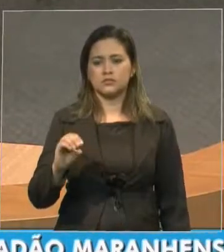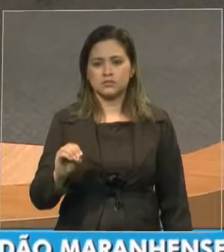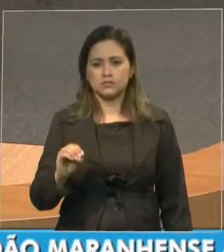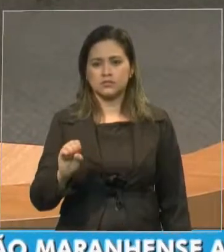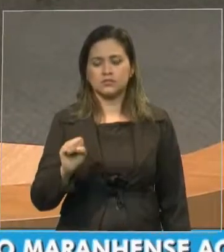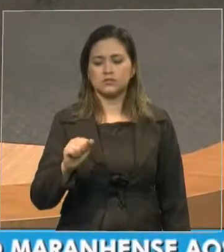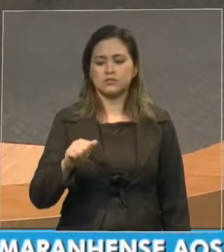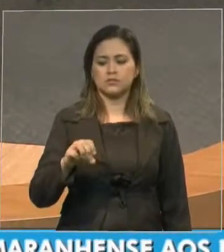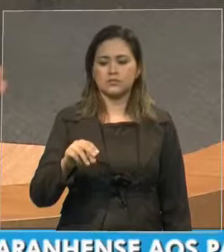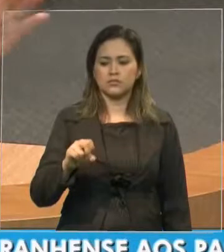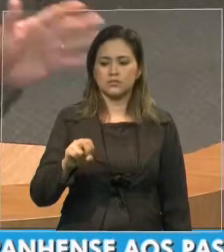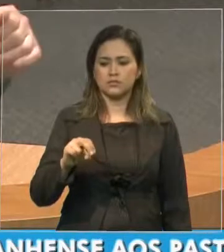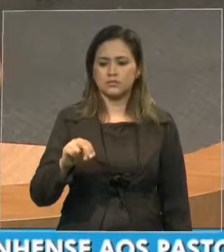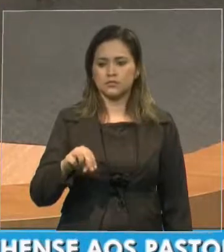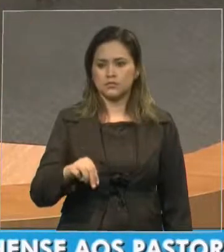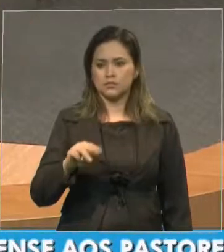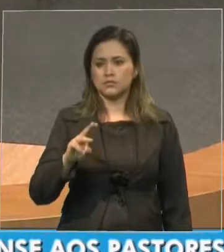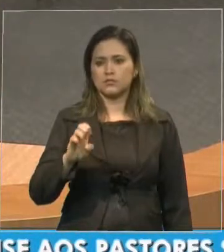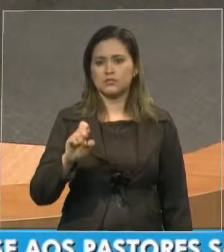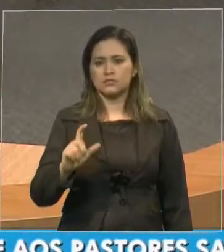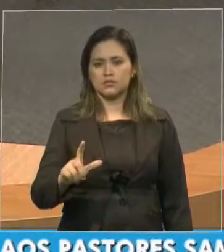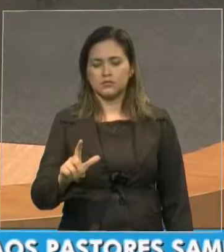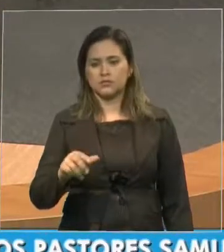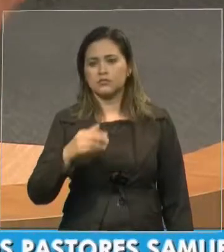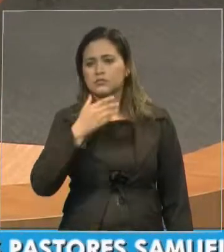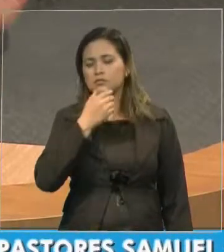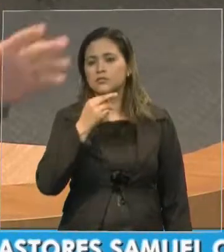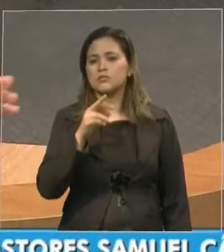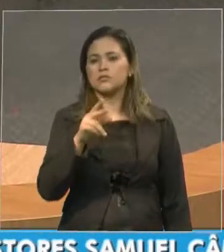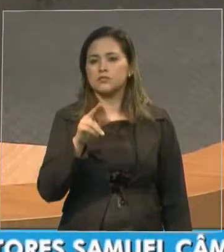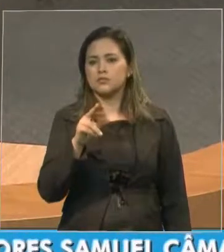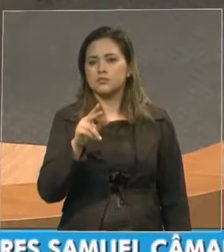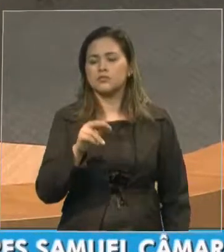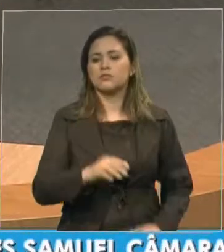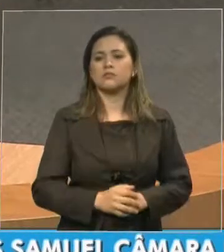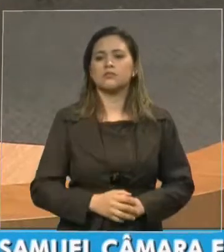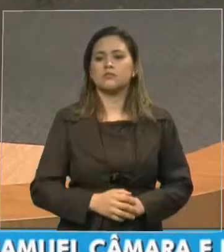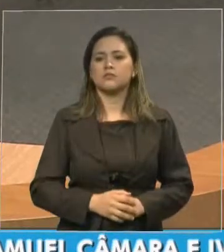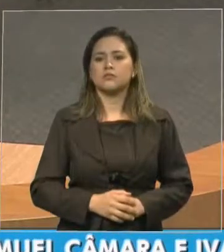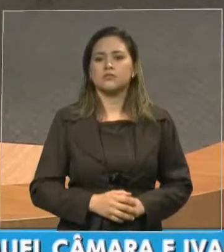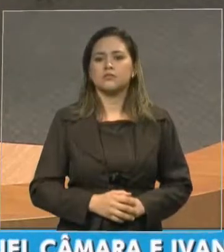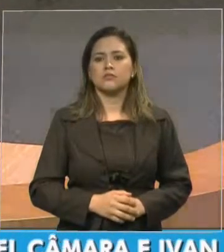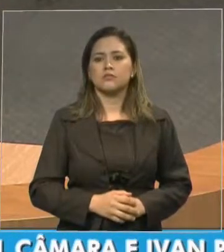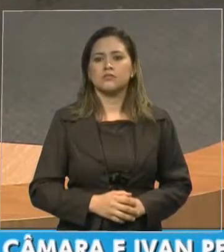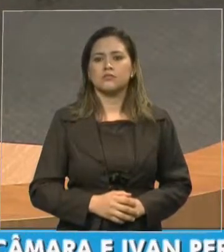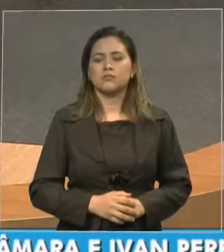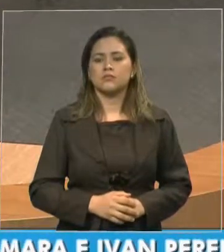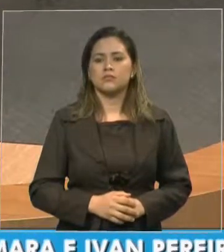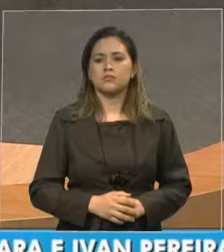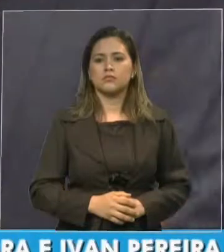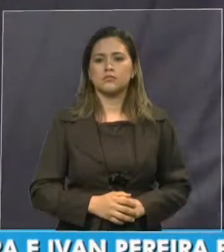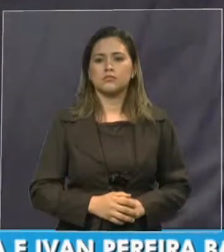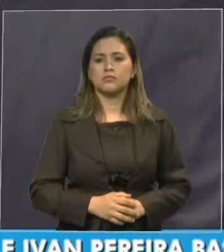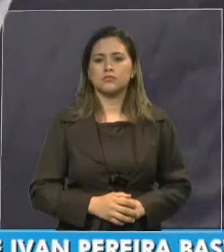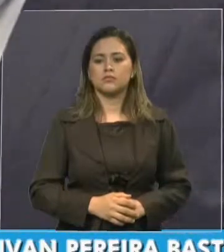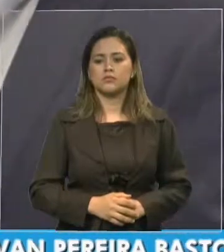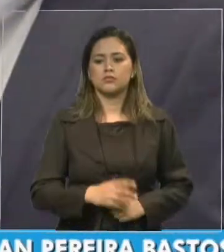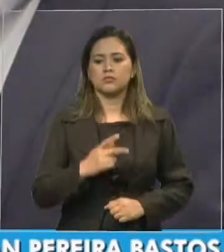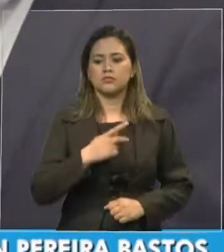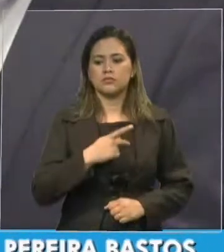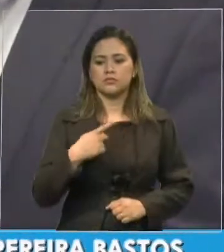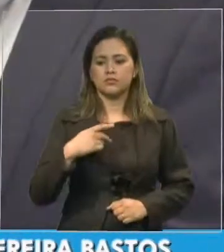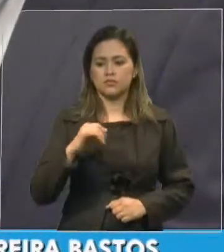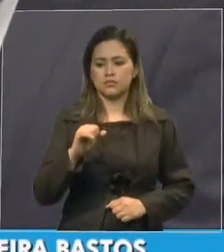irmão pastor Samuel irmão pastor Ivan é